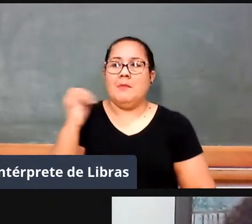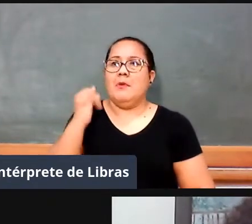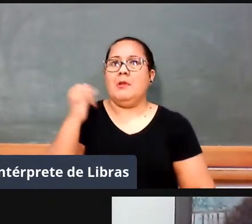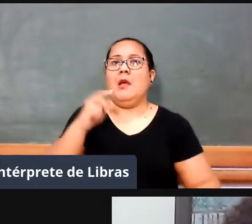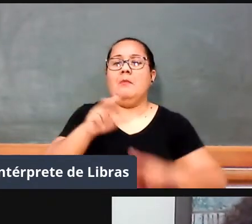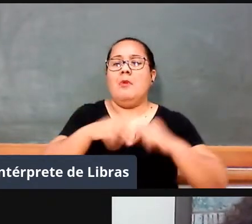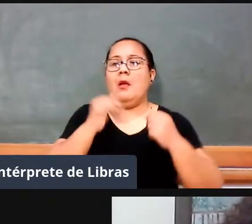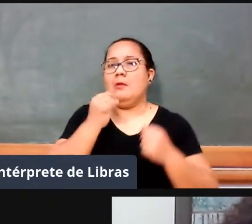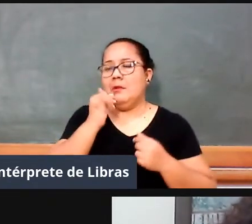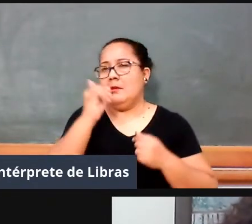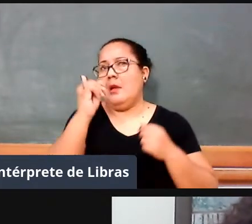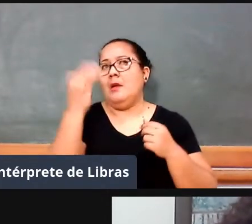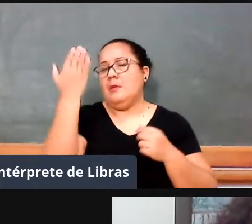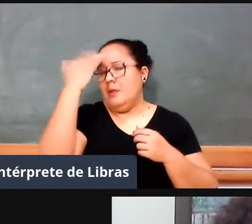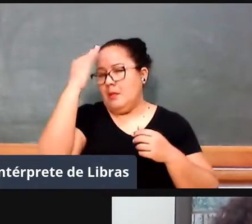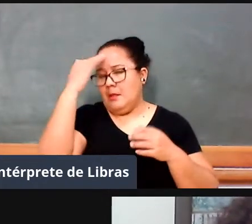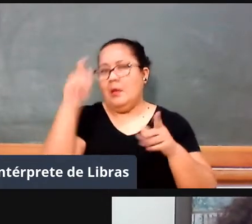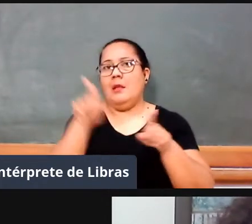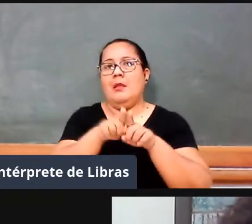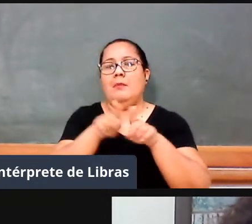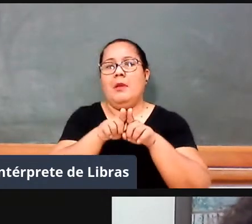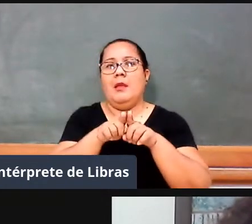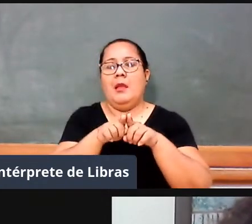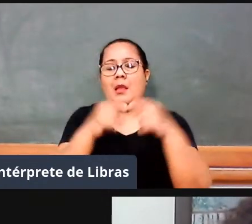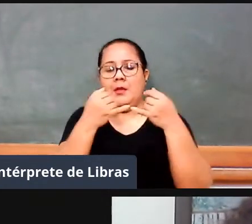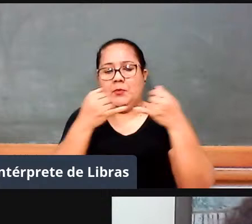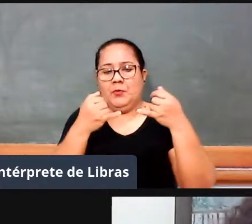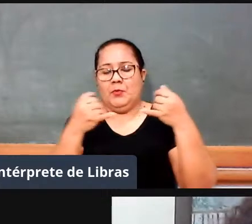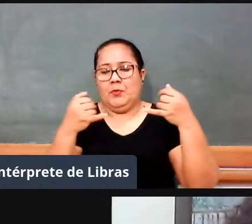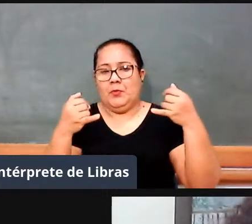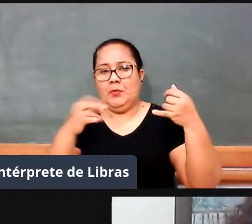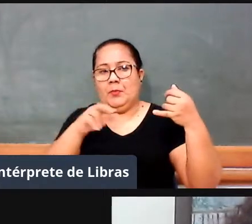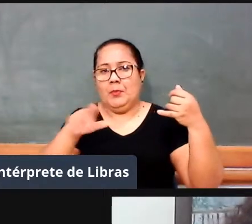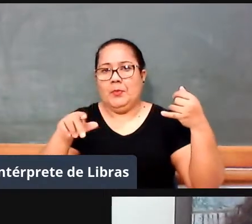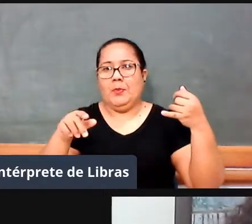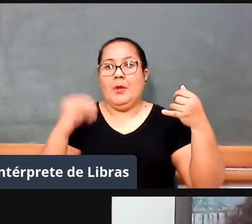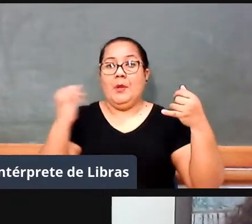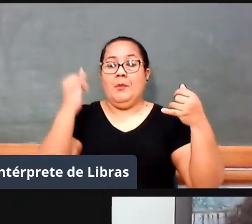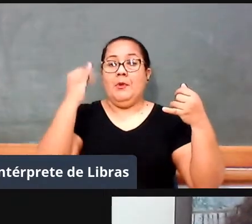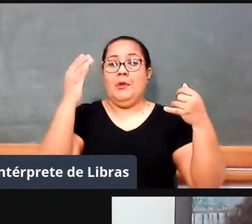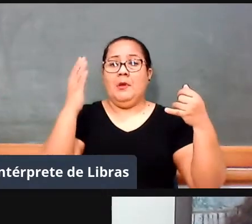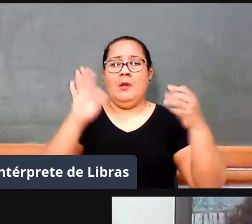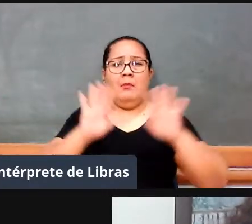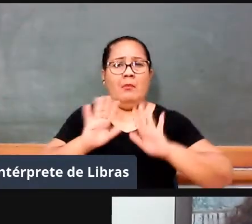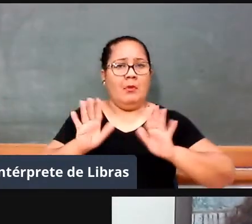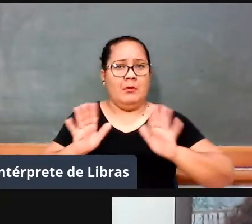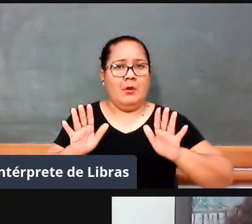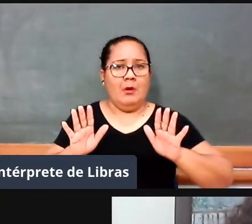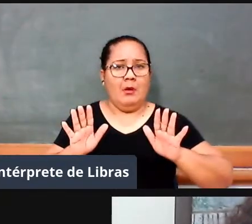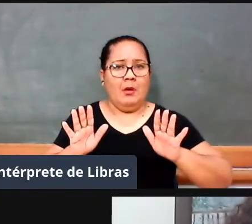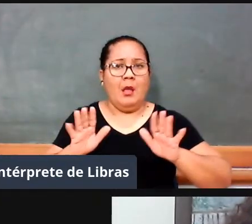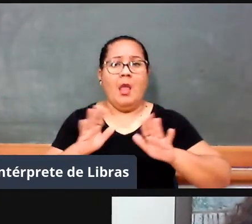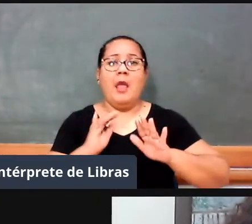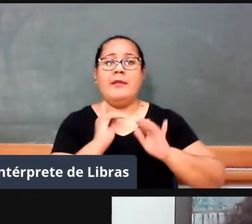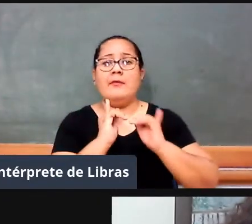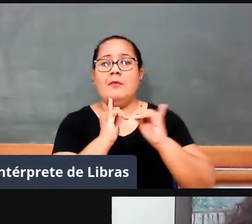corrente elétrica, corrente alternada, etc., né, então, bom, mas e aí, isso é só uma informação, né,